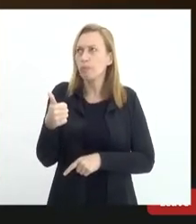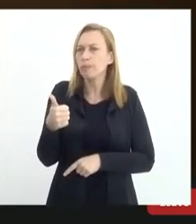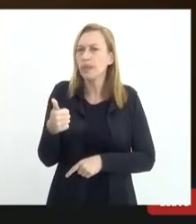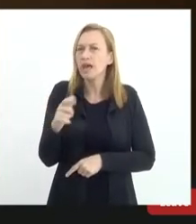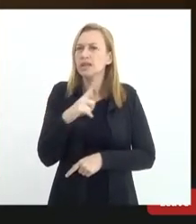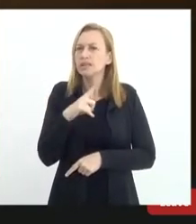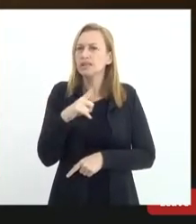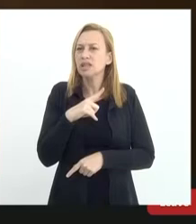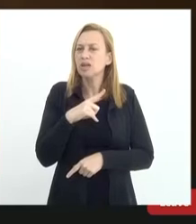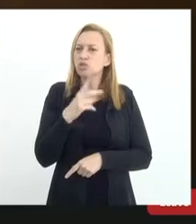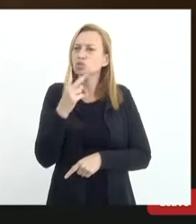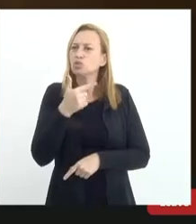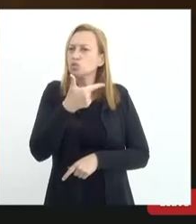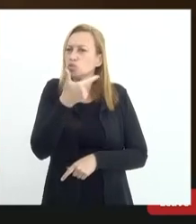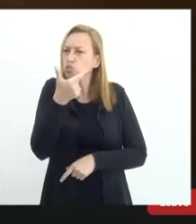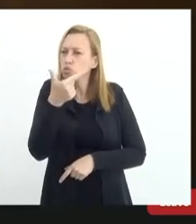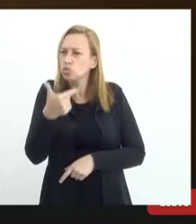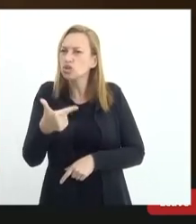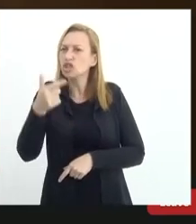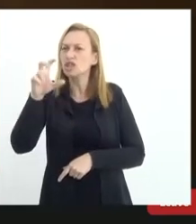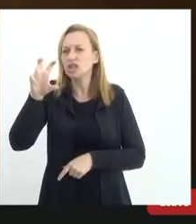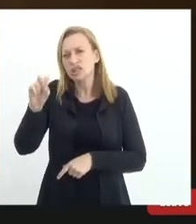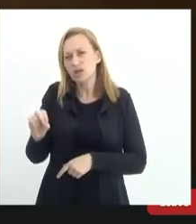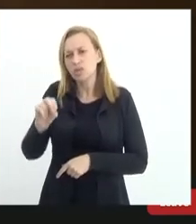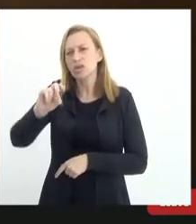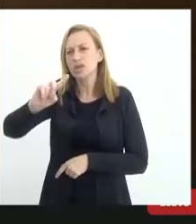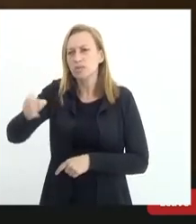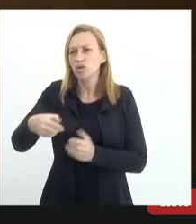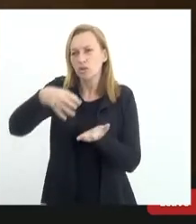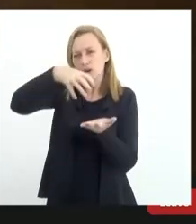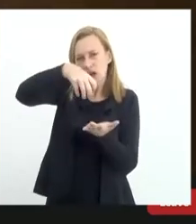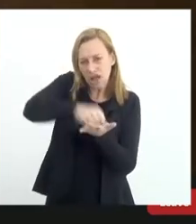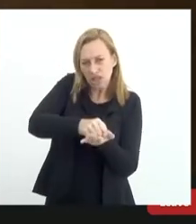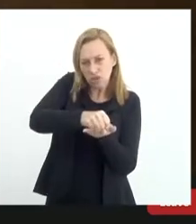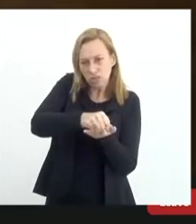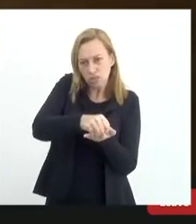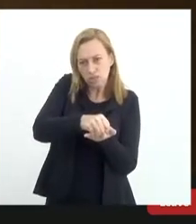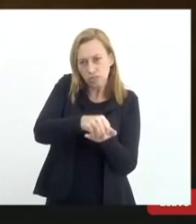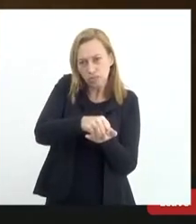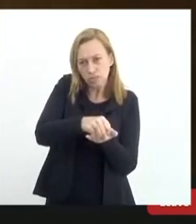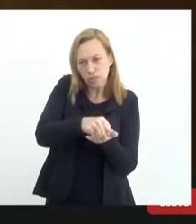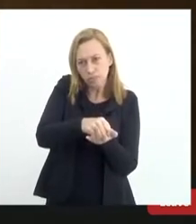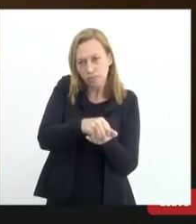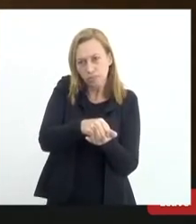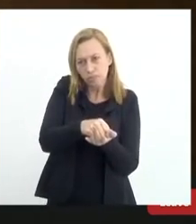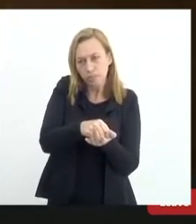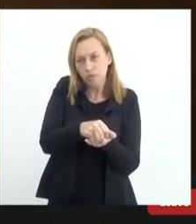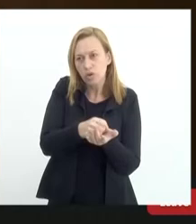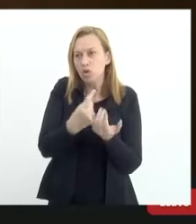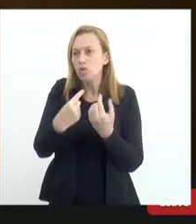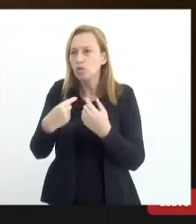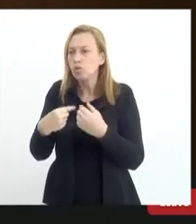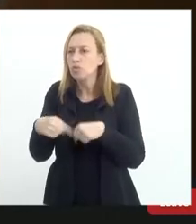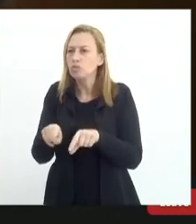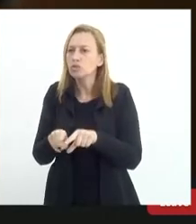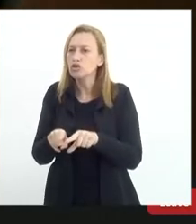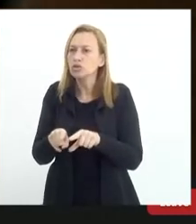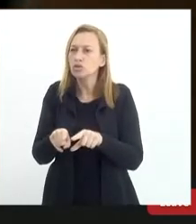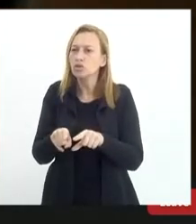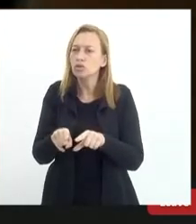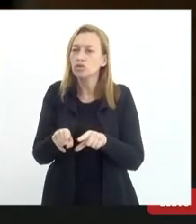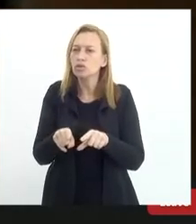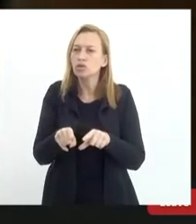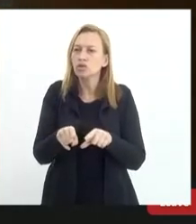nós temos 250 mil cadastros. contra uma população de